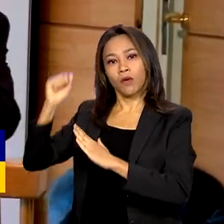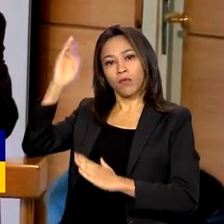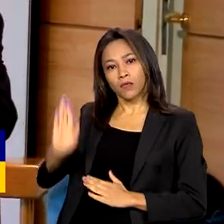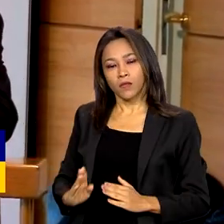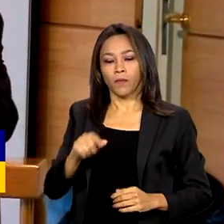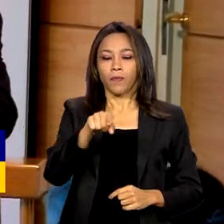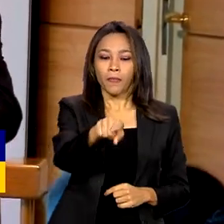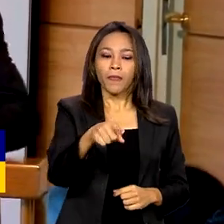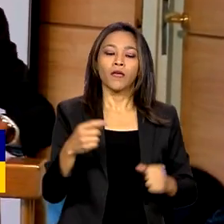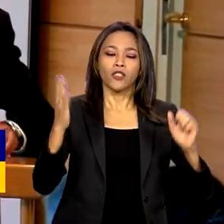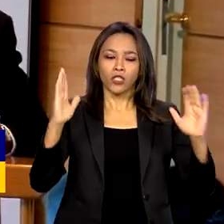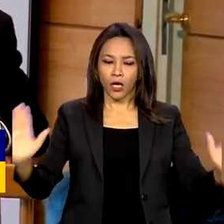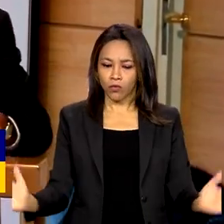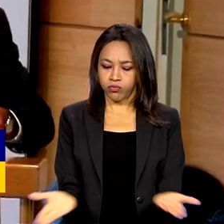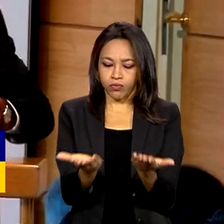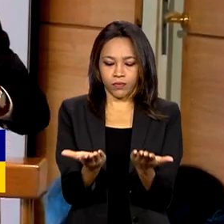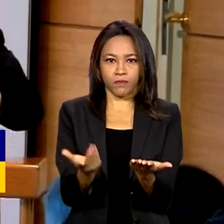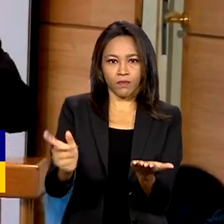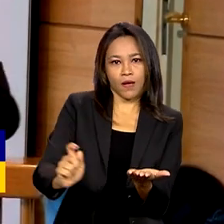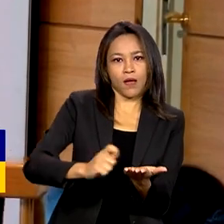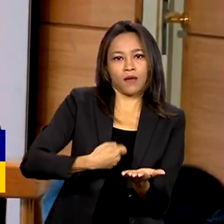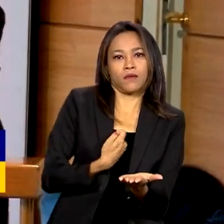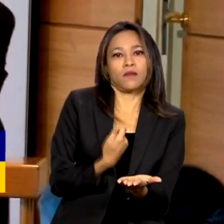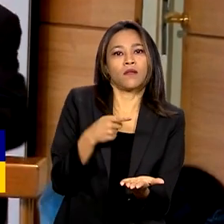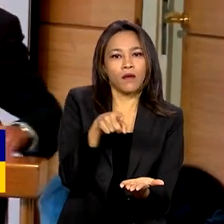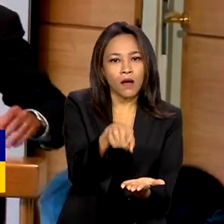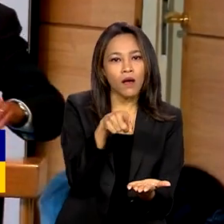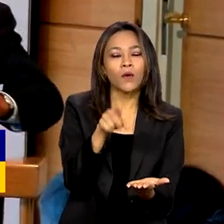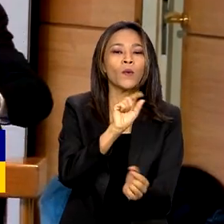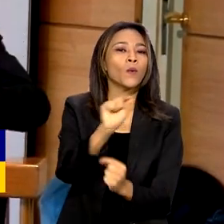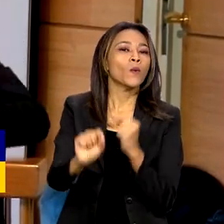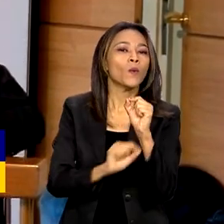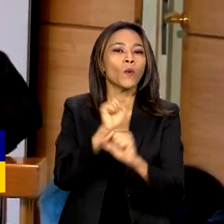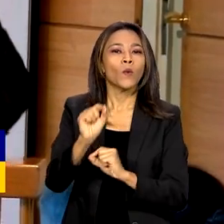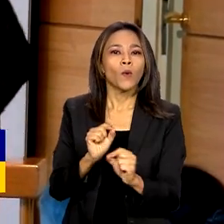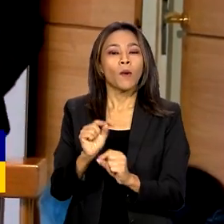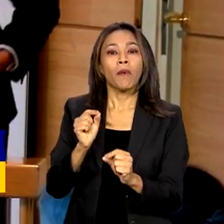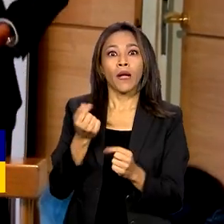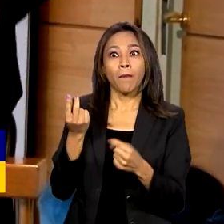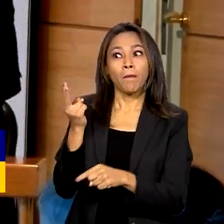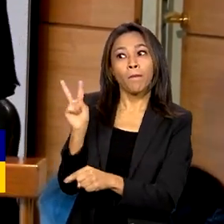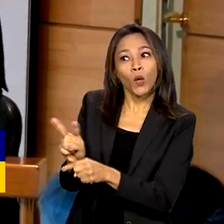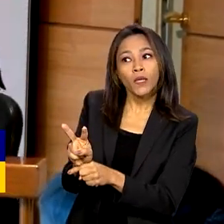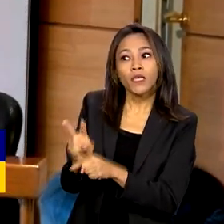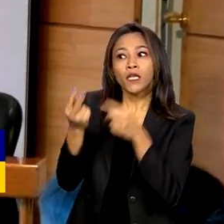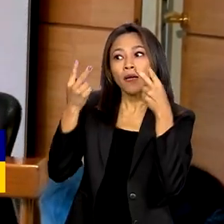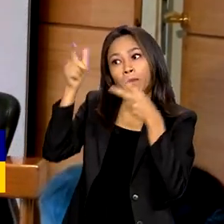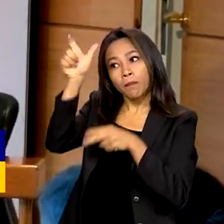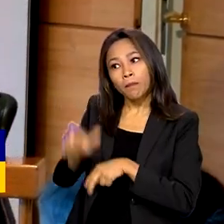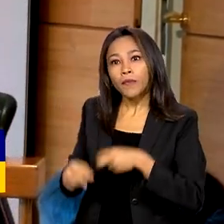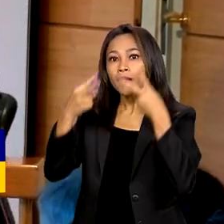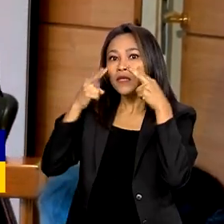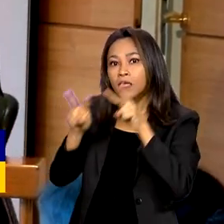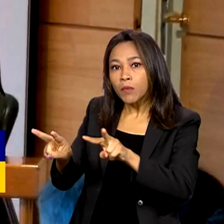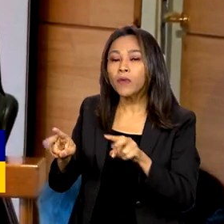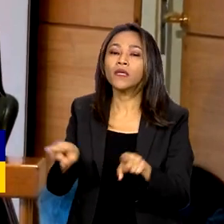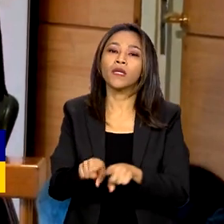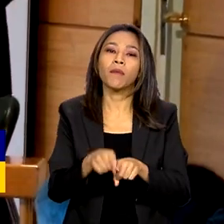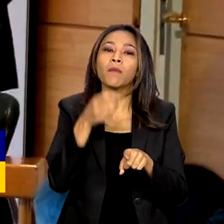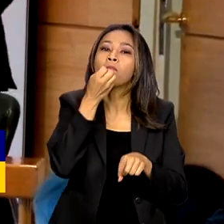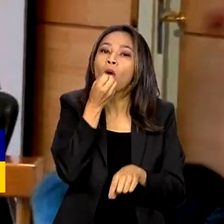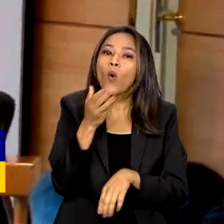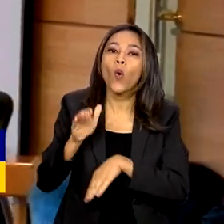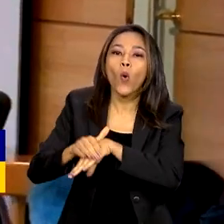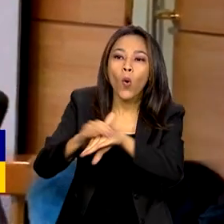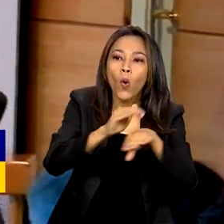Brasil assinaram um memorando de entendimento para a proteção de testemunhas e a adoção de boas práticas para a